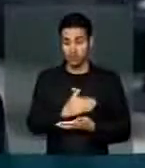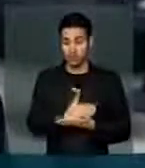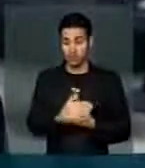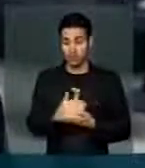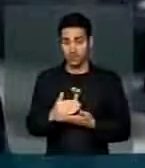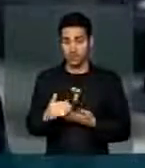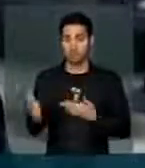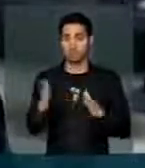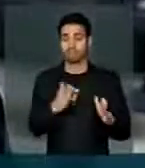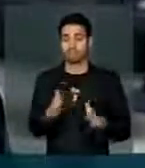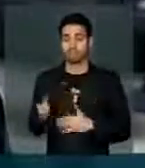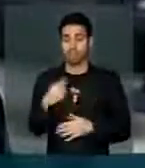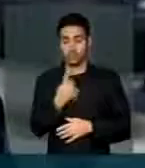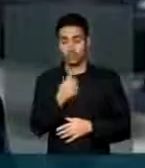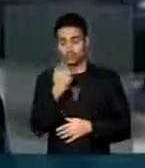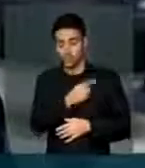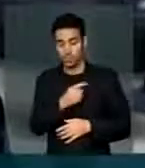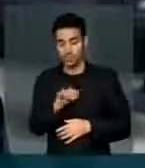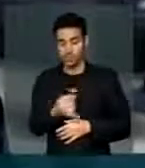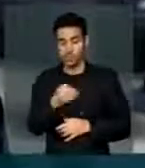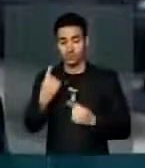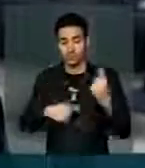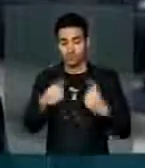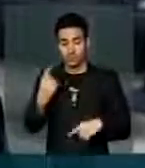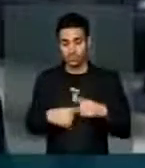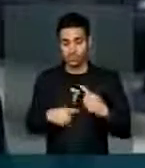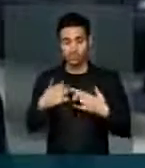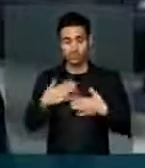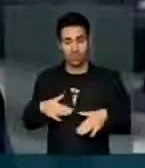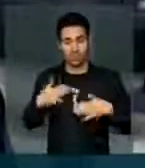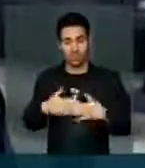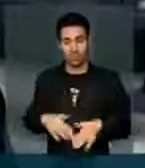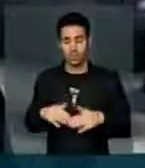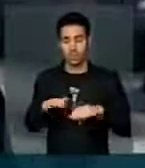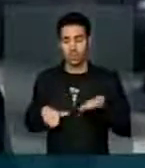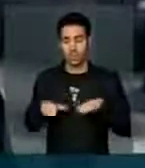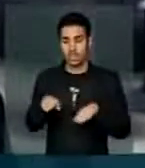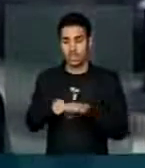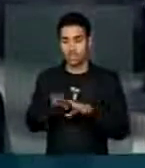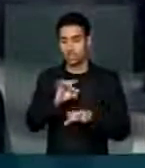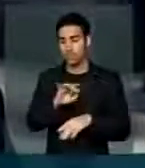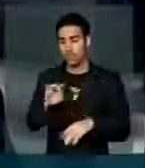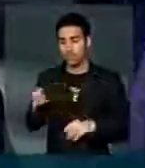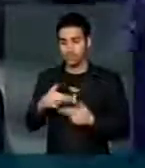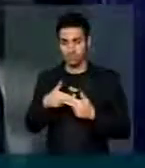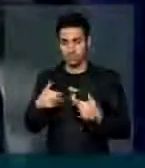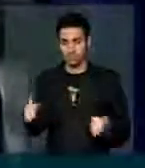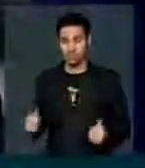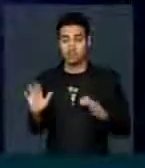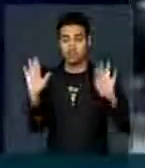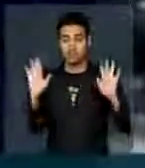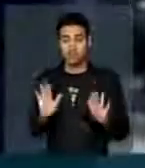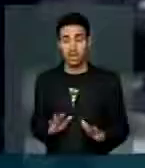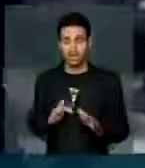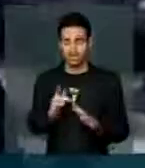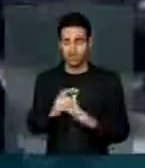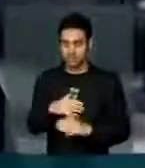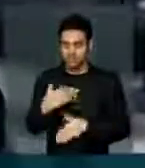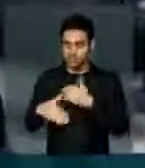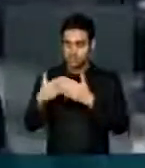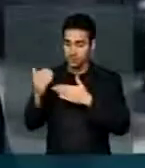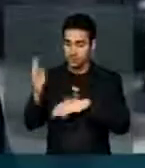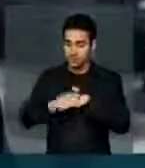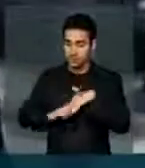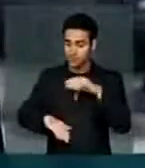e a gente vai ter a oportunidade de discutir com tranquilidade, com ponderação e equilíbrio cada um dos pontos. Mas desenvolver a